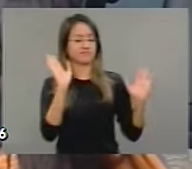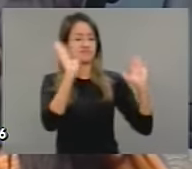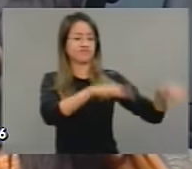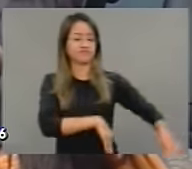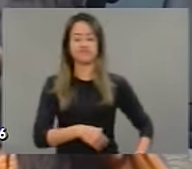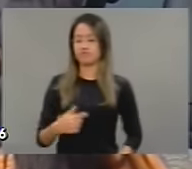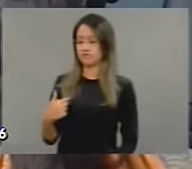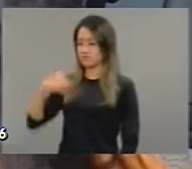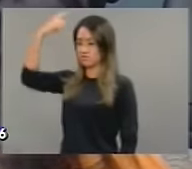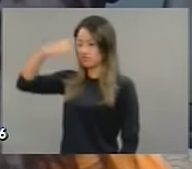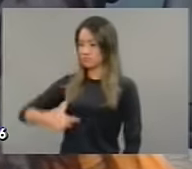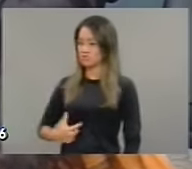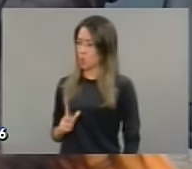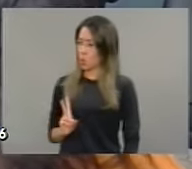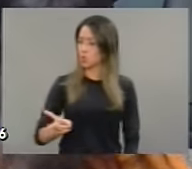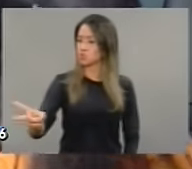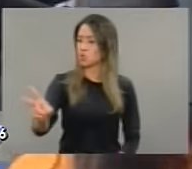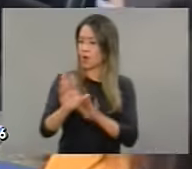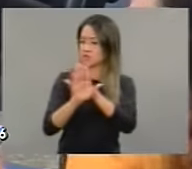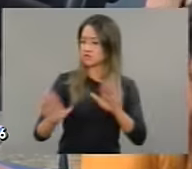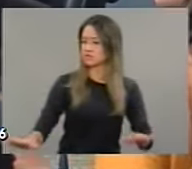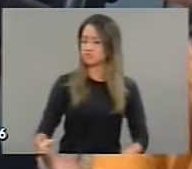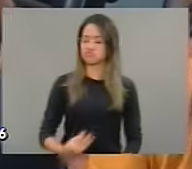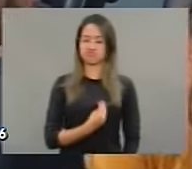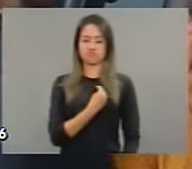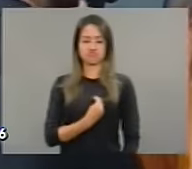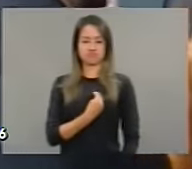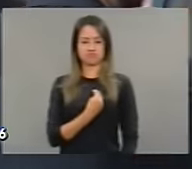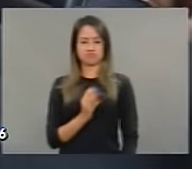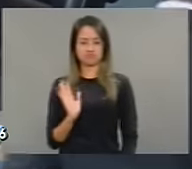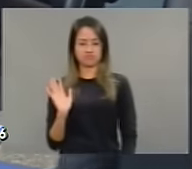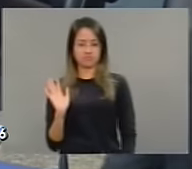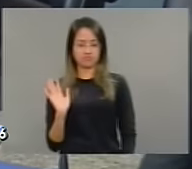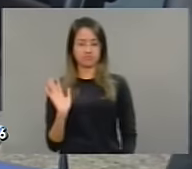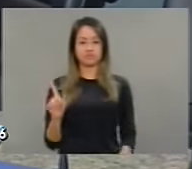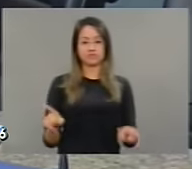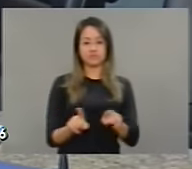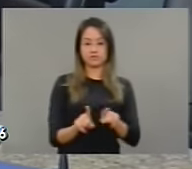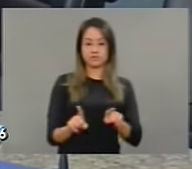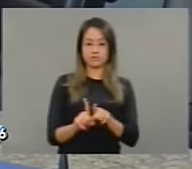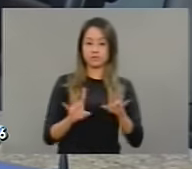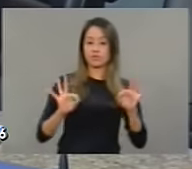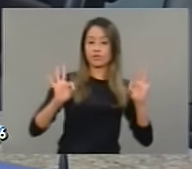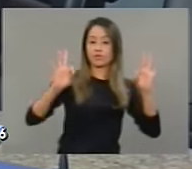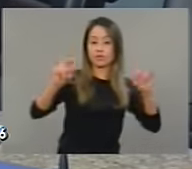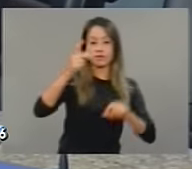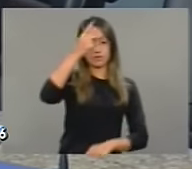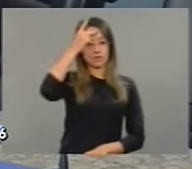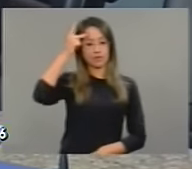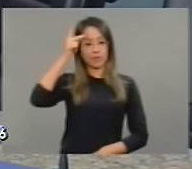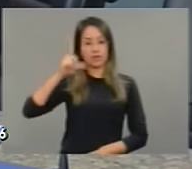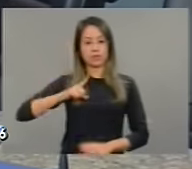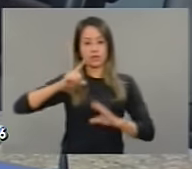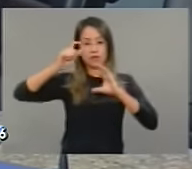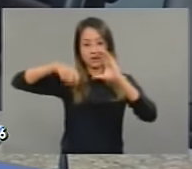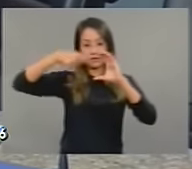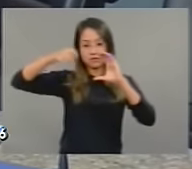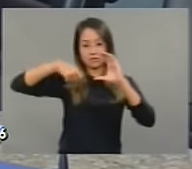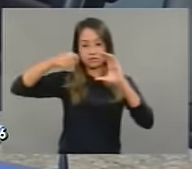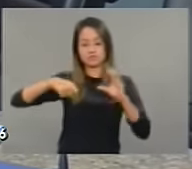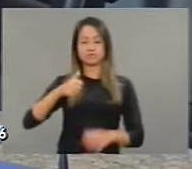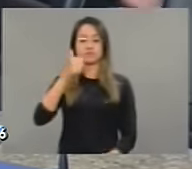acontecer a mesma coisa com vossa excelência. até para registrar aqui na imprensa, para que todo mundo tome conhecimento, existe um vídeo da mãe do Félix